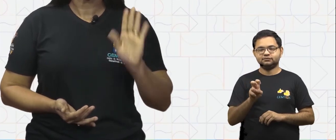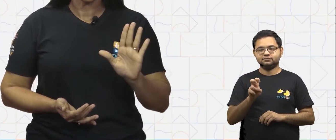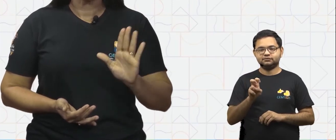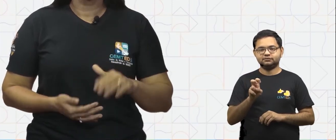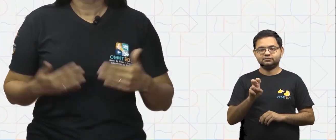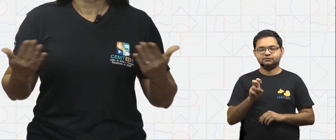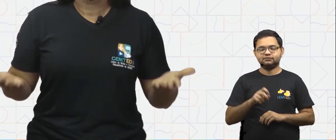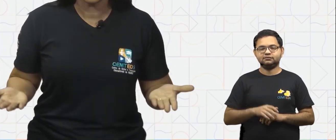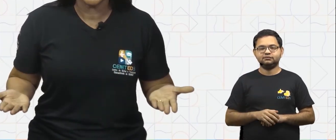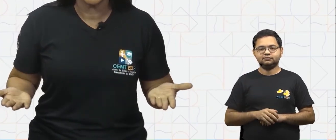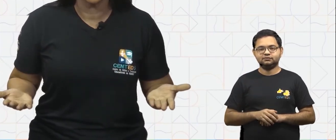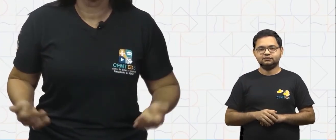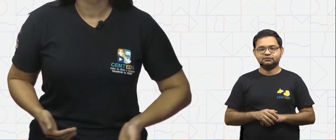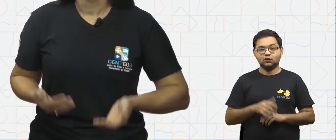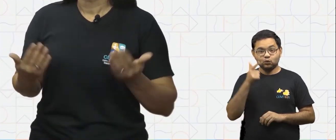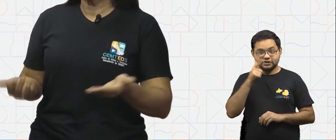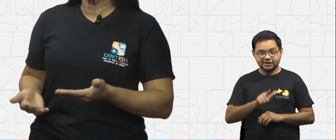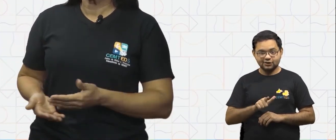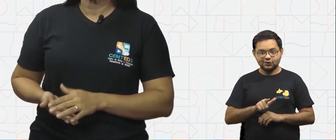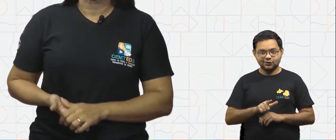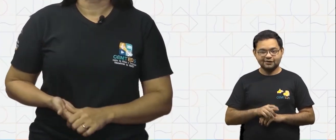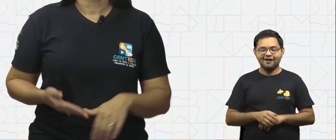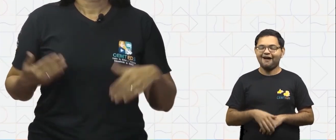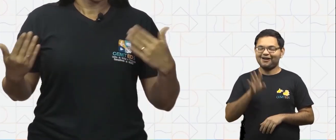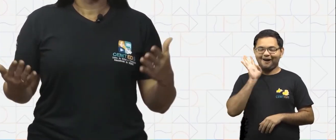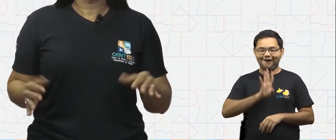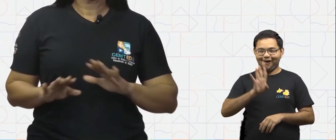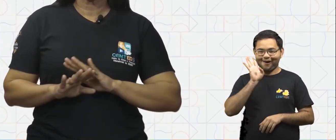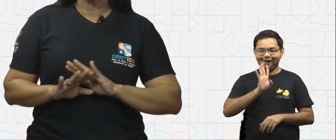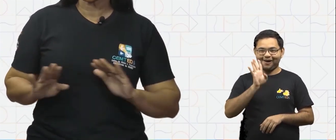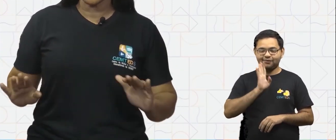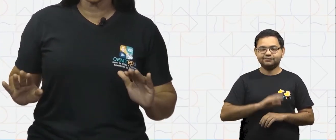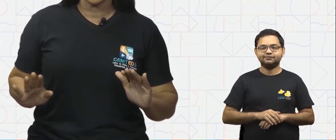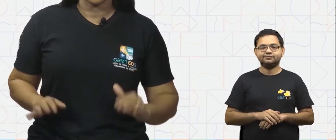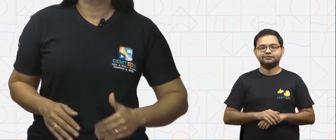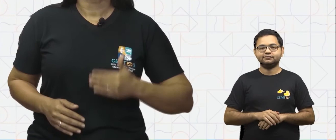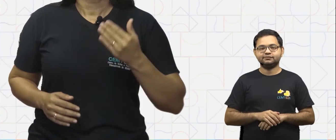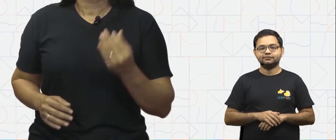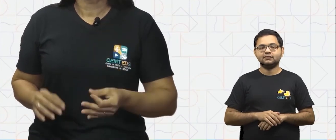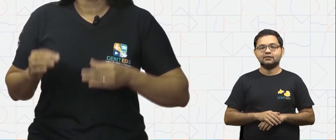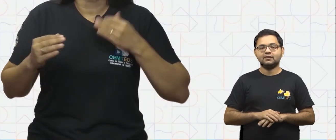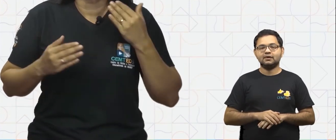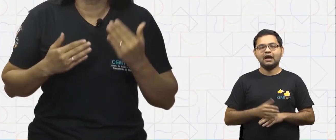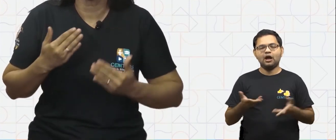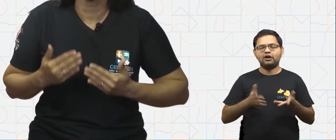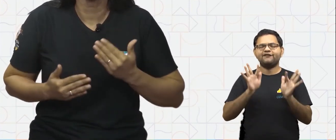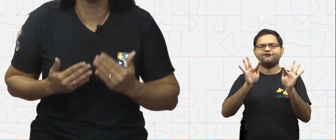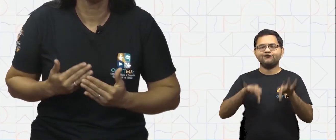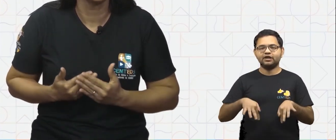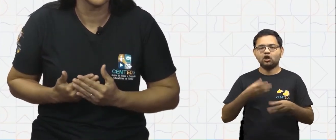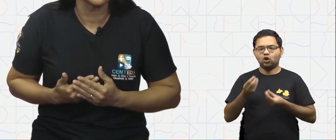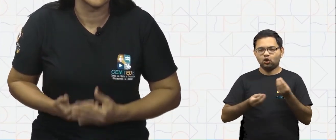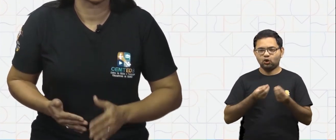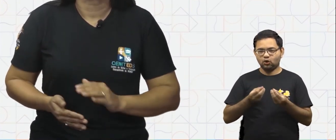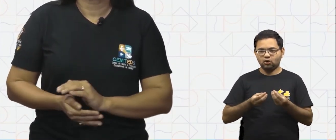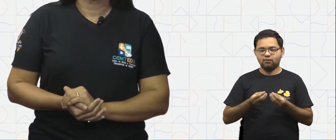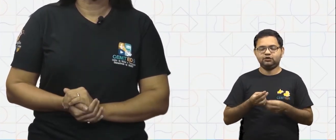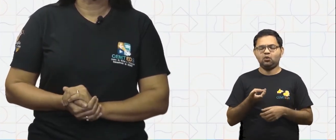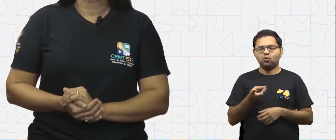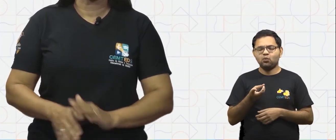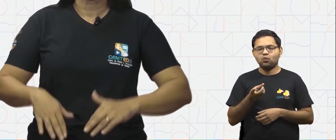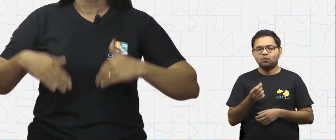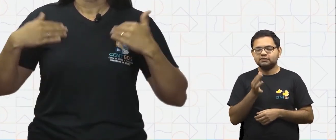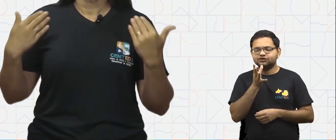4, 5. Conseguiu? Que legal! Agora, para nós terminarmos, conte bem devagar,